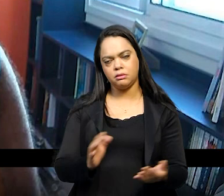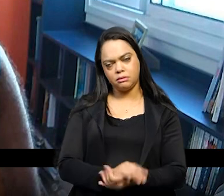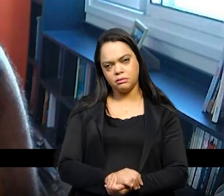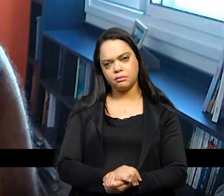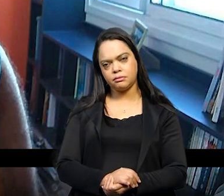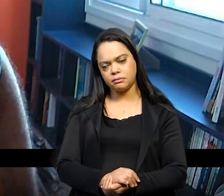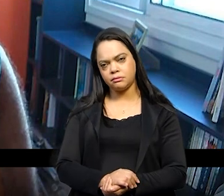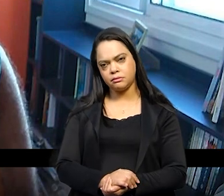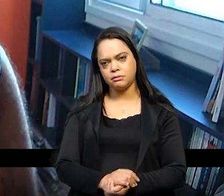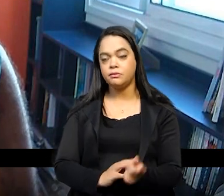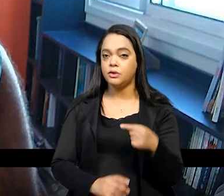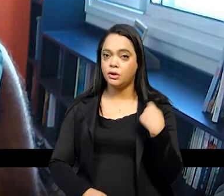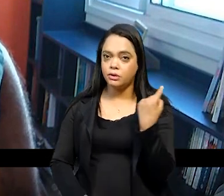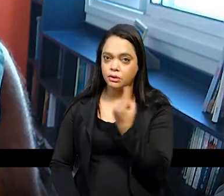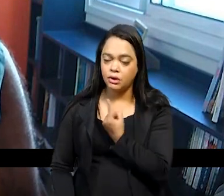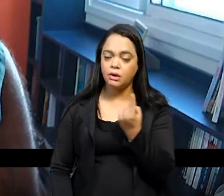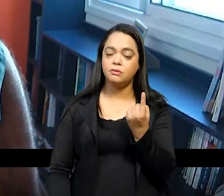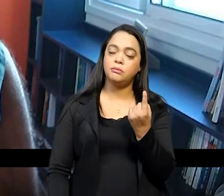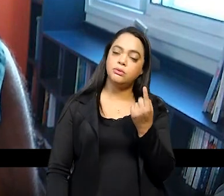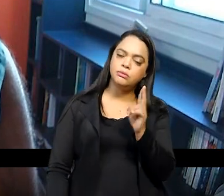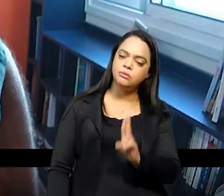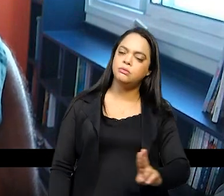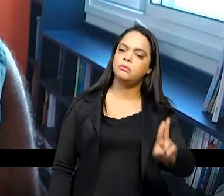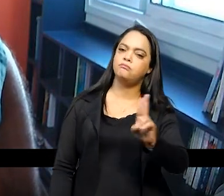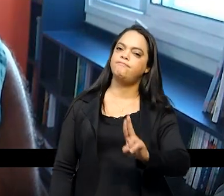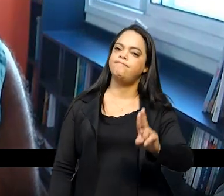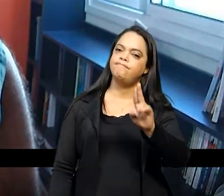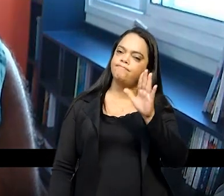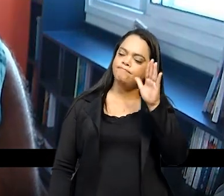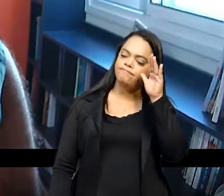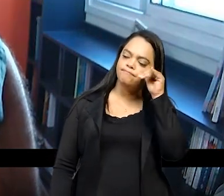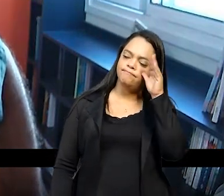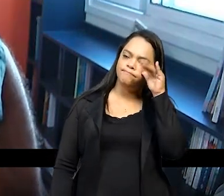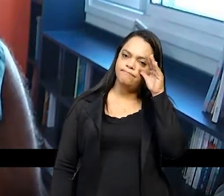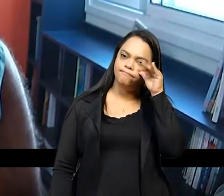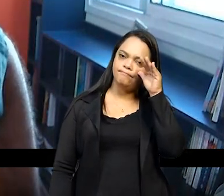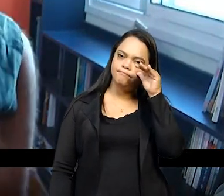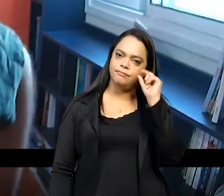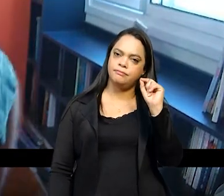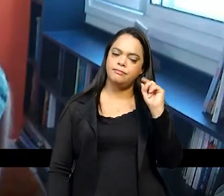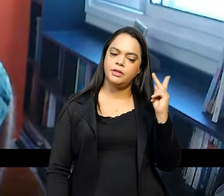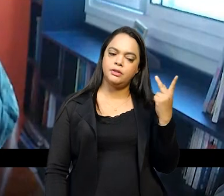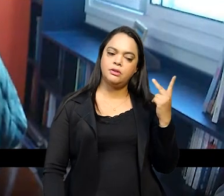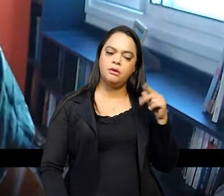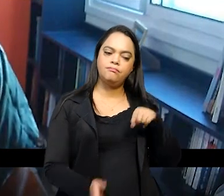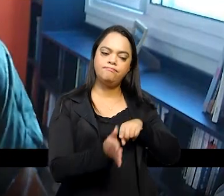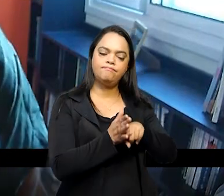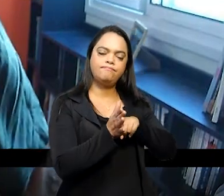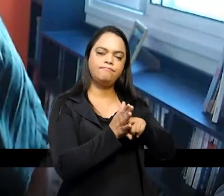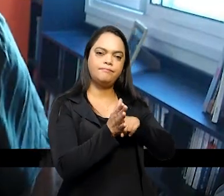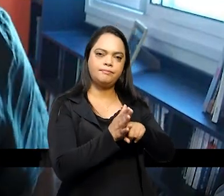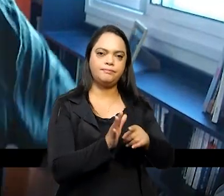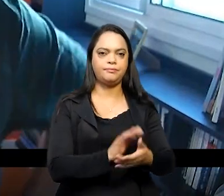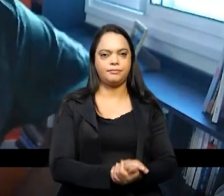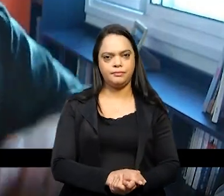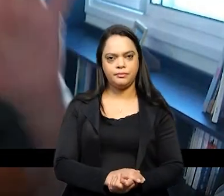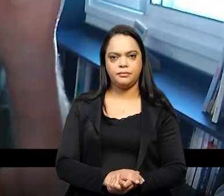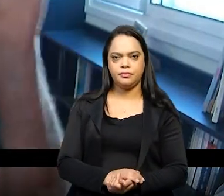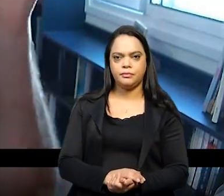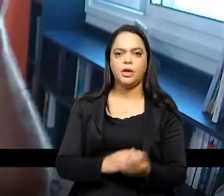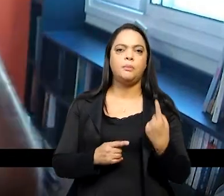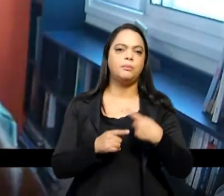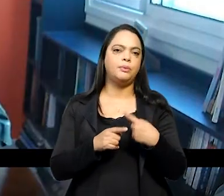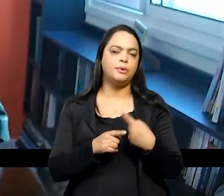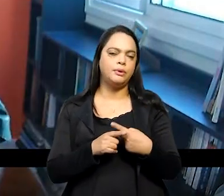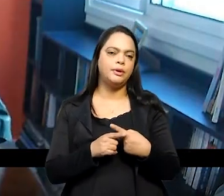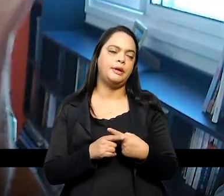usa essas inquietações para um estudo para história para que a gente pensa historicamente a gente pensa